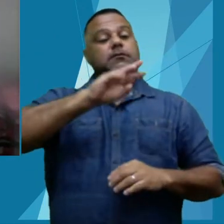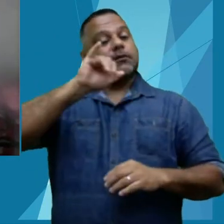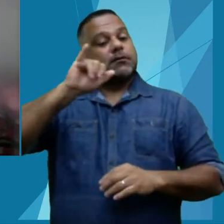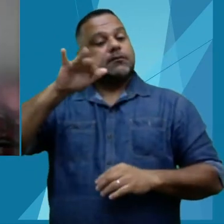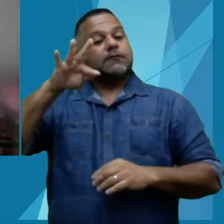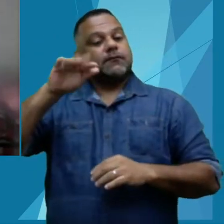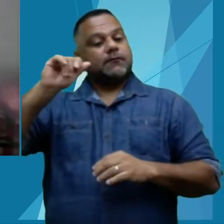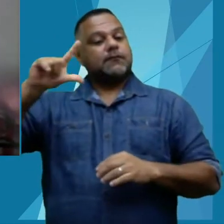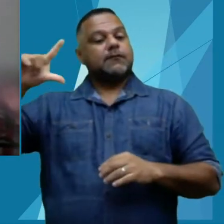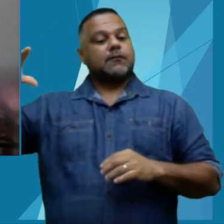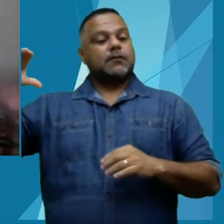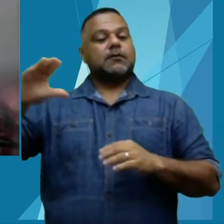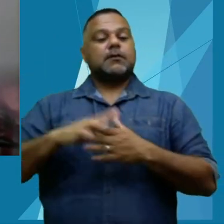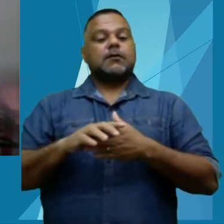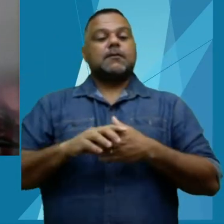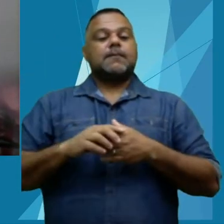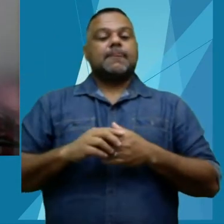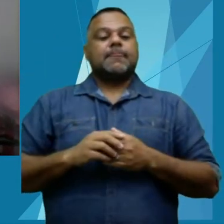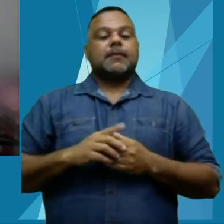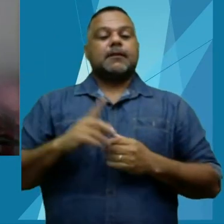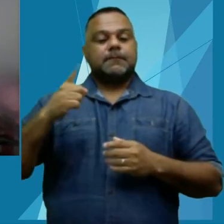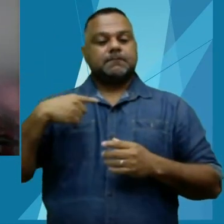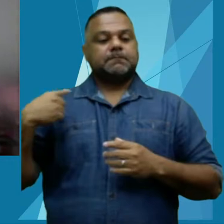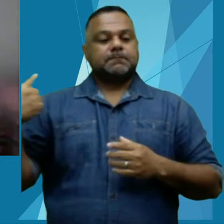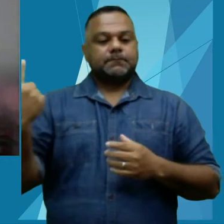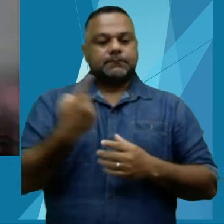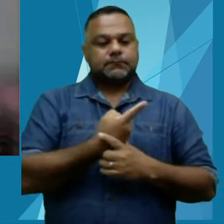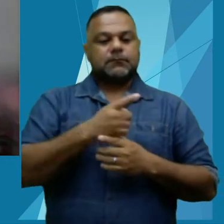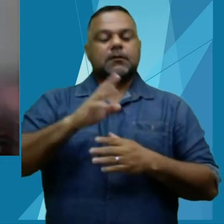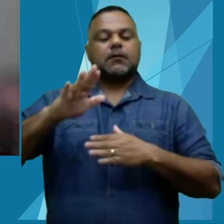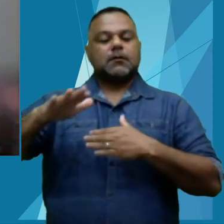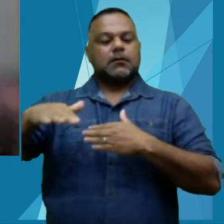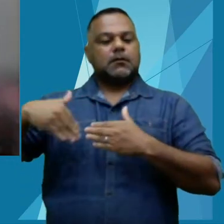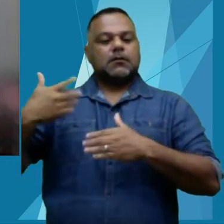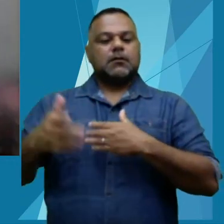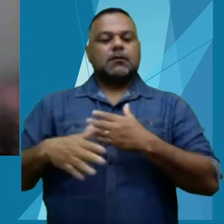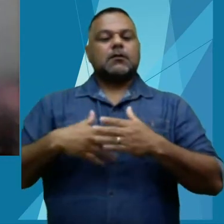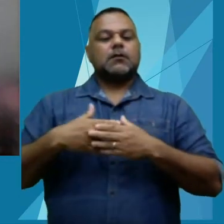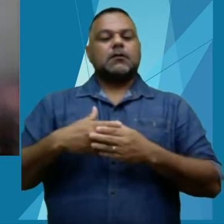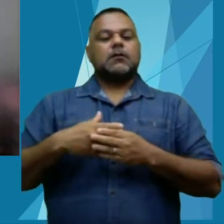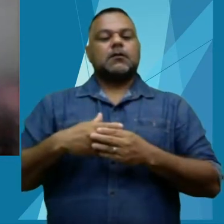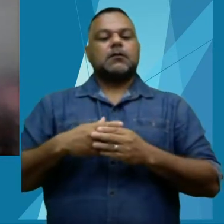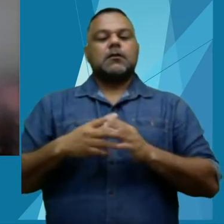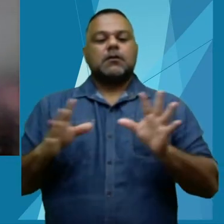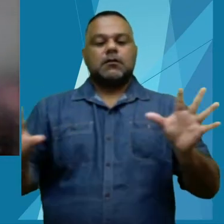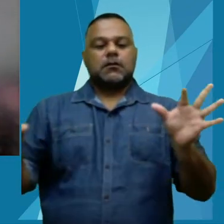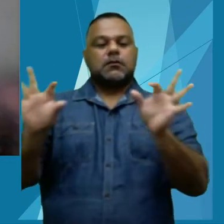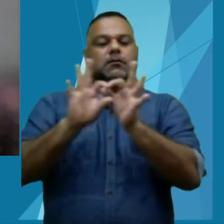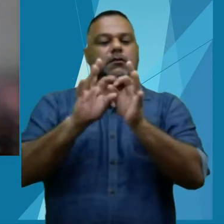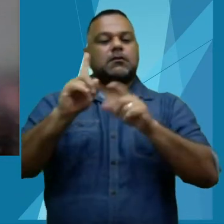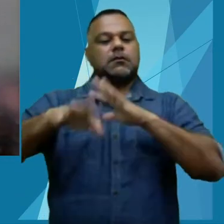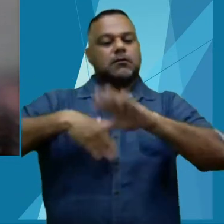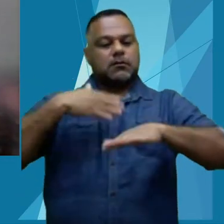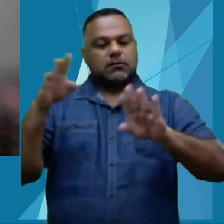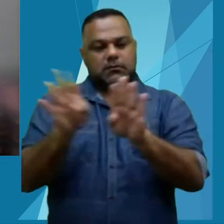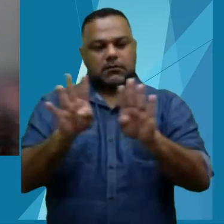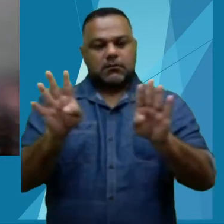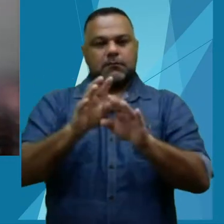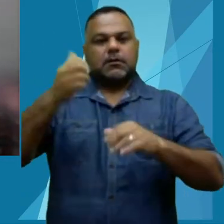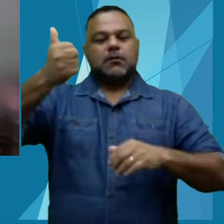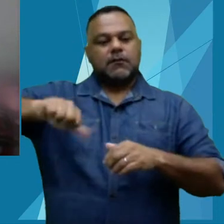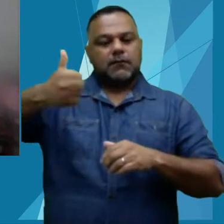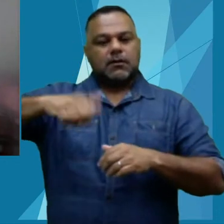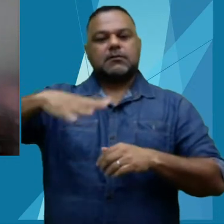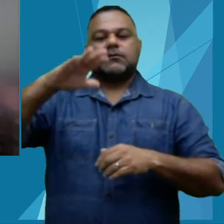dados do ISSN e DOI, para posterior processo de indexação e, consequentemente, avaliação da